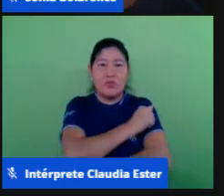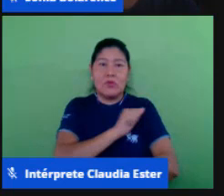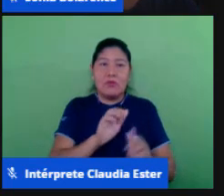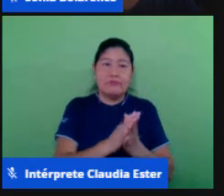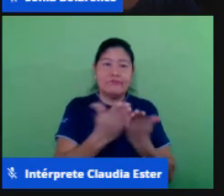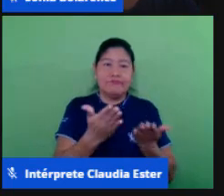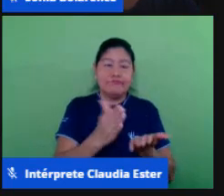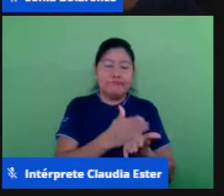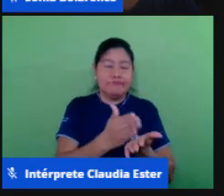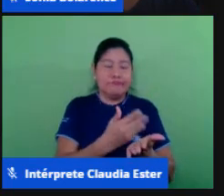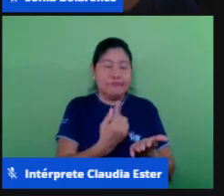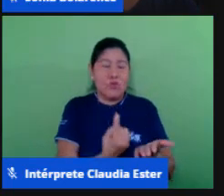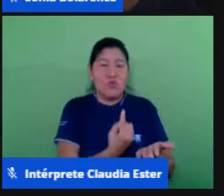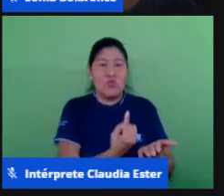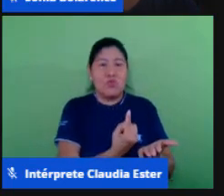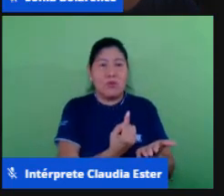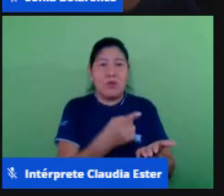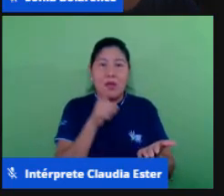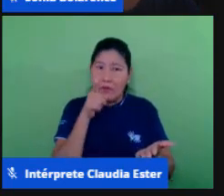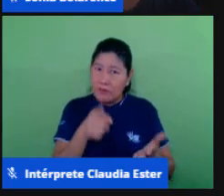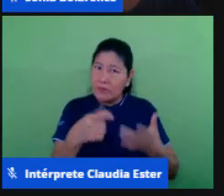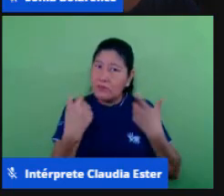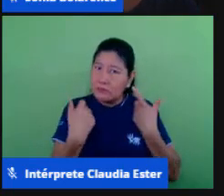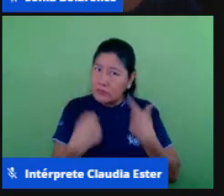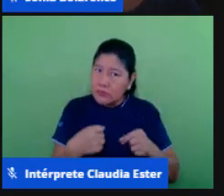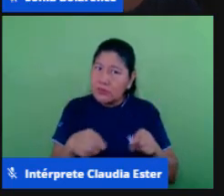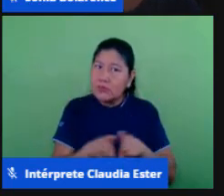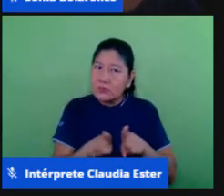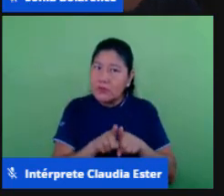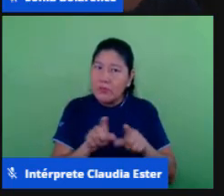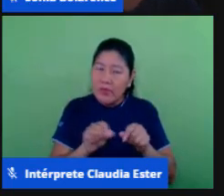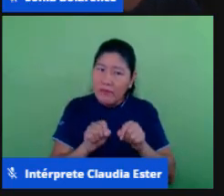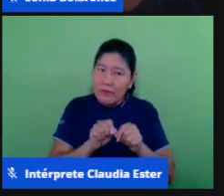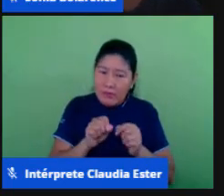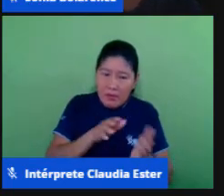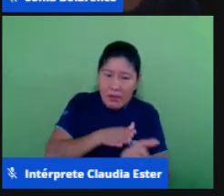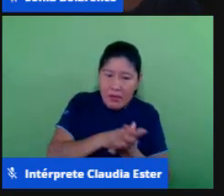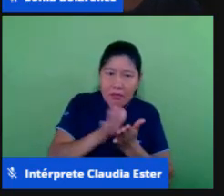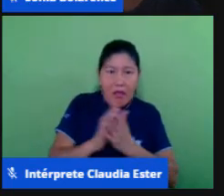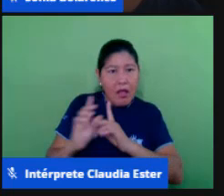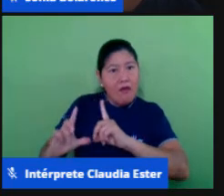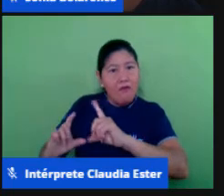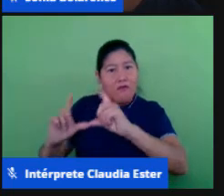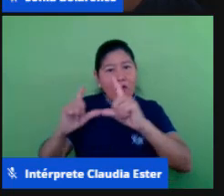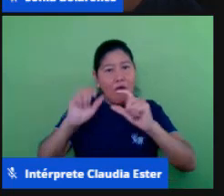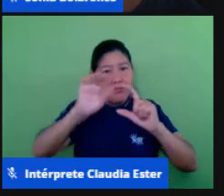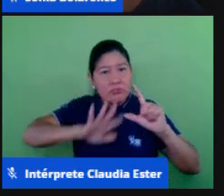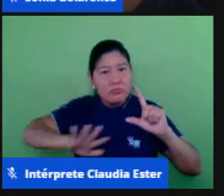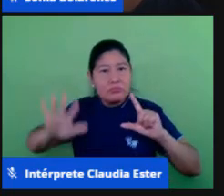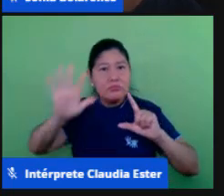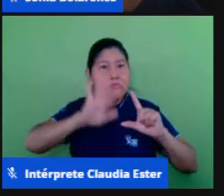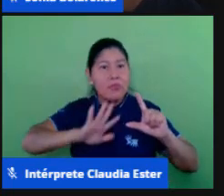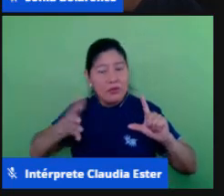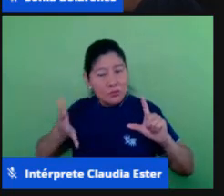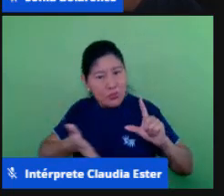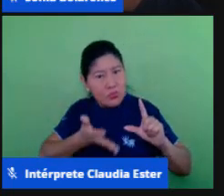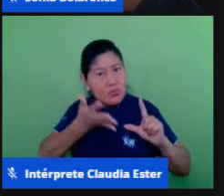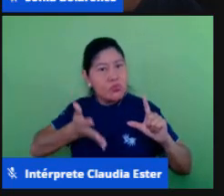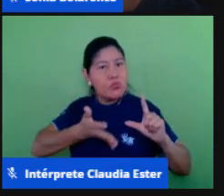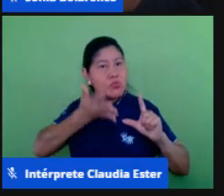precisa fazer imagens atividades atrativas a ele né com explicações atrativas